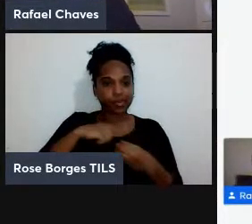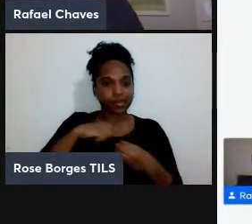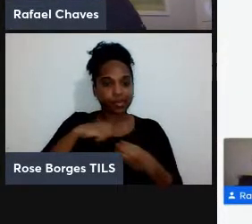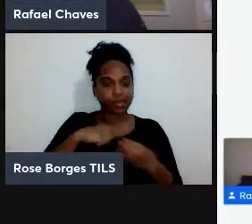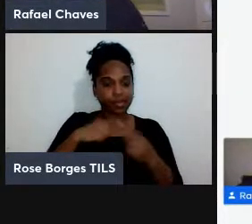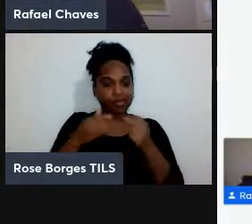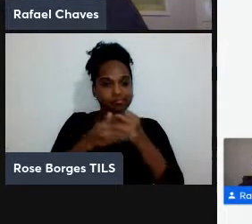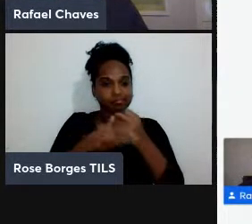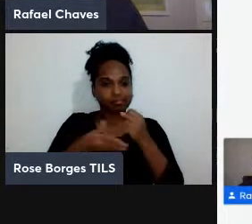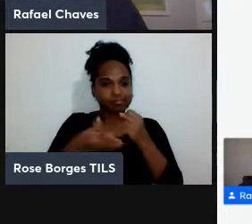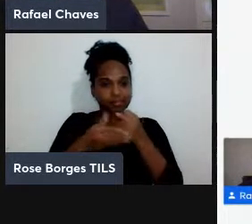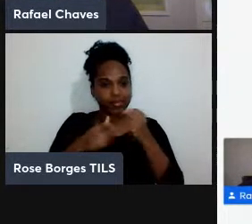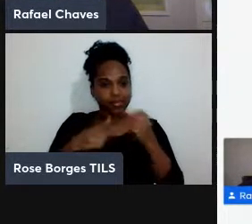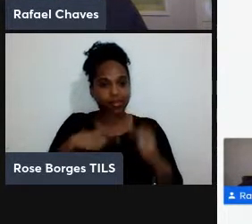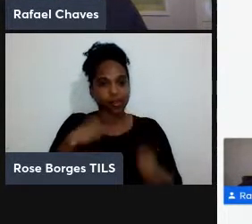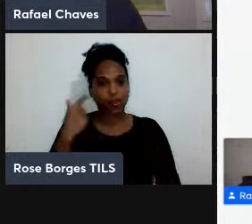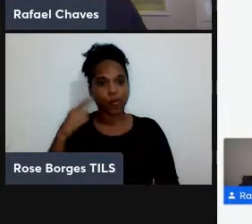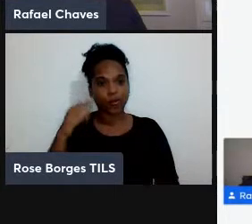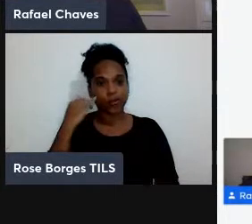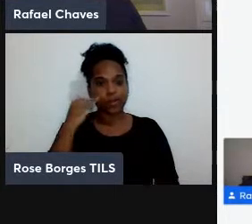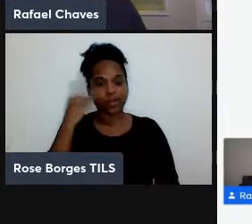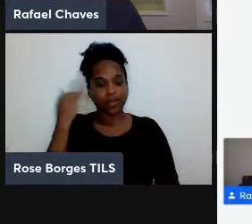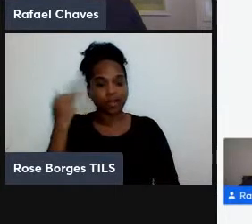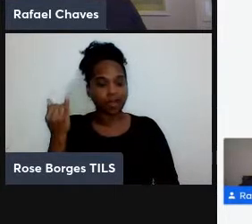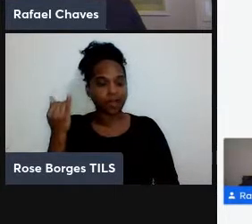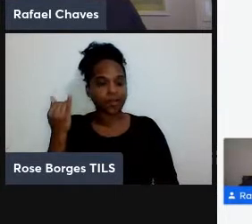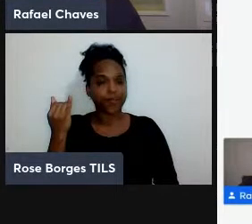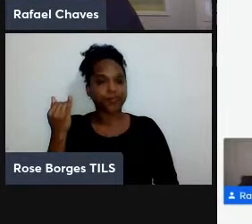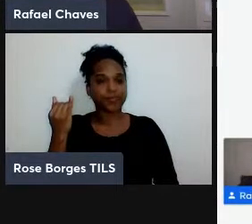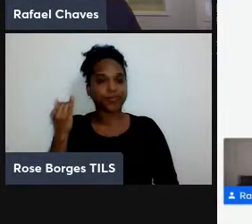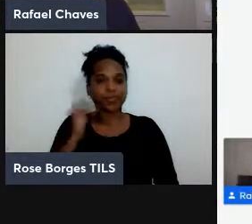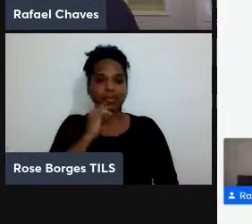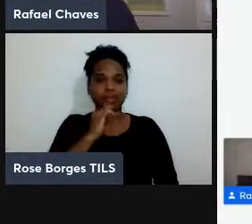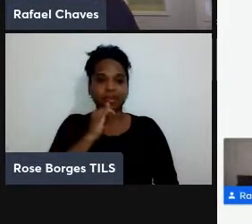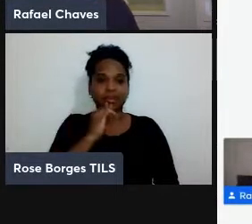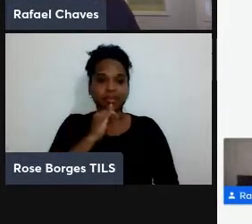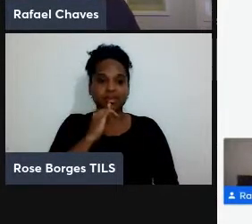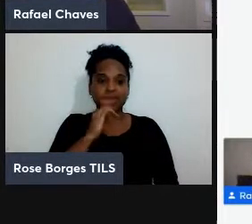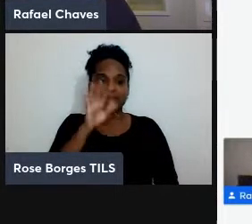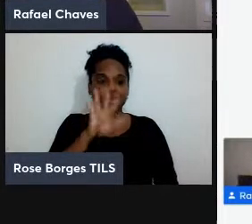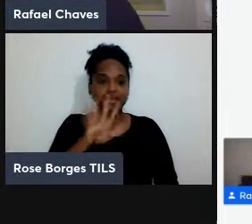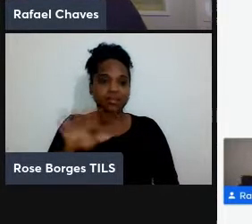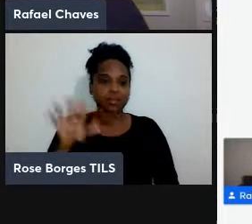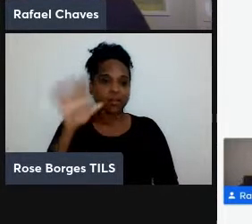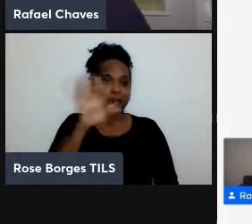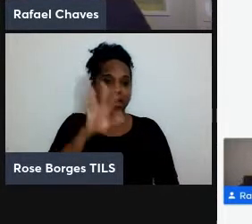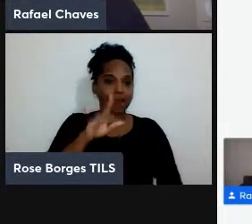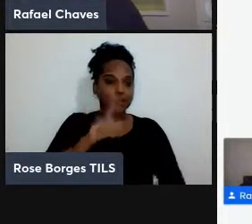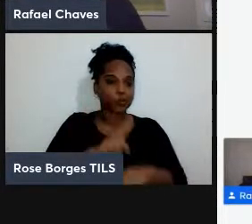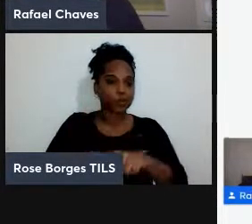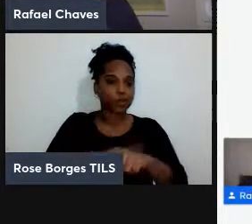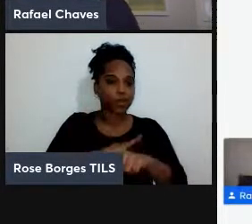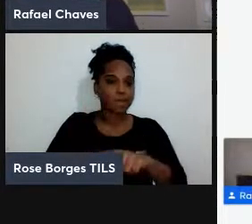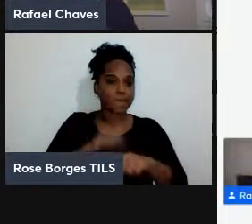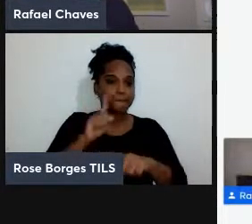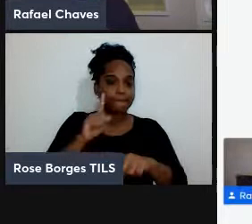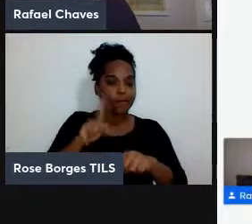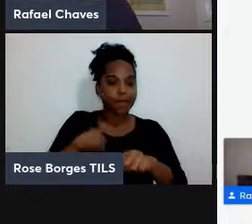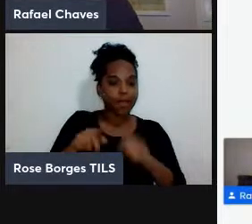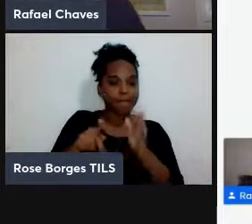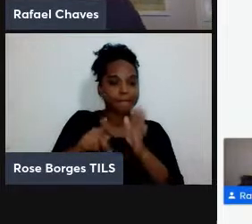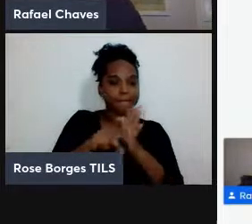tem outras ideias muito loucas que por exemplo o próprio espaço-tempo seria um código quântico de correção de erros